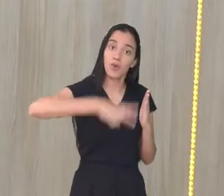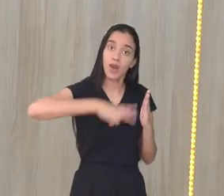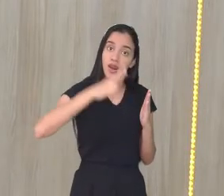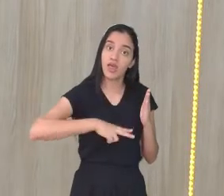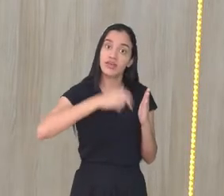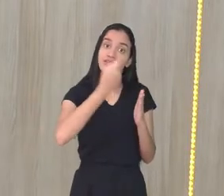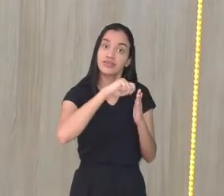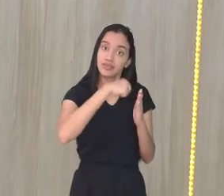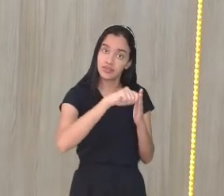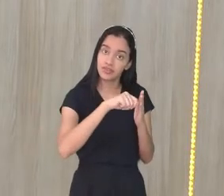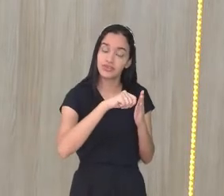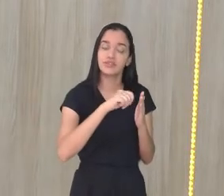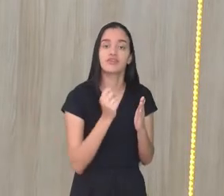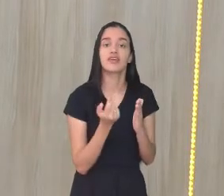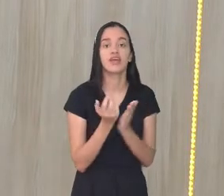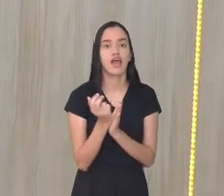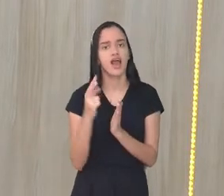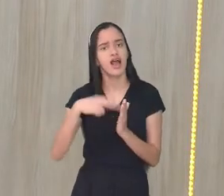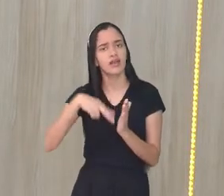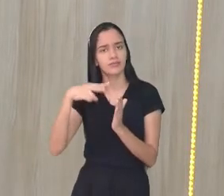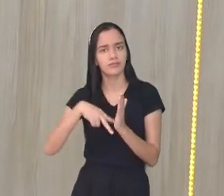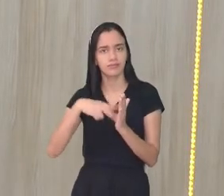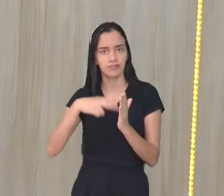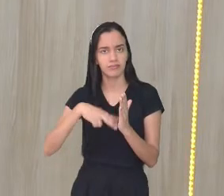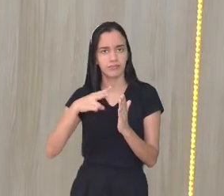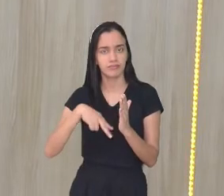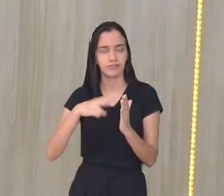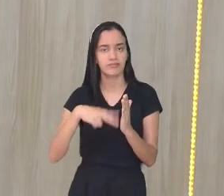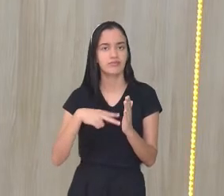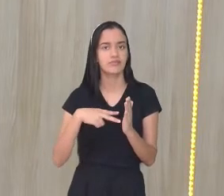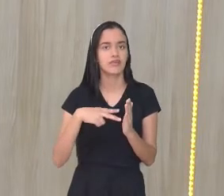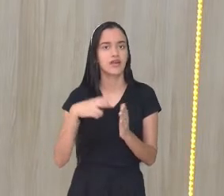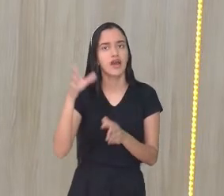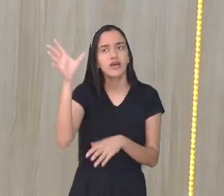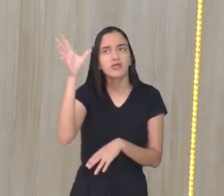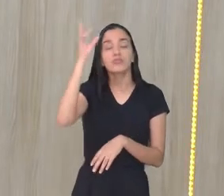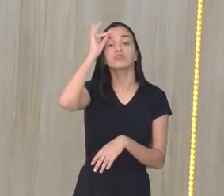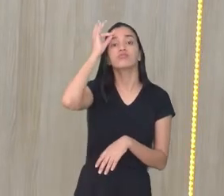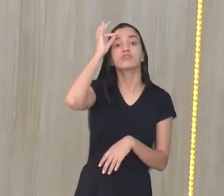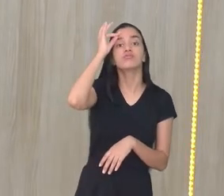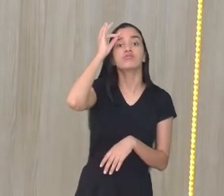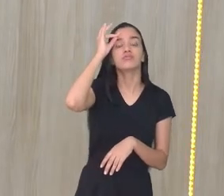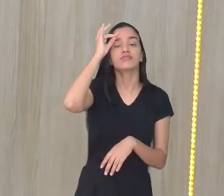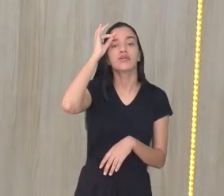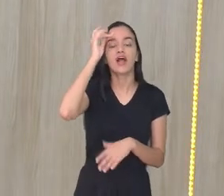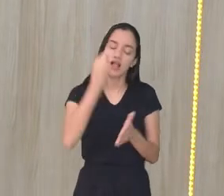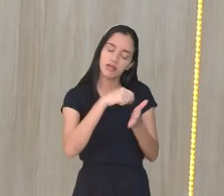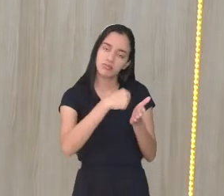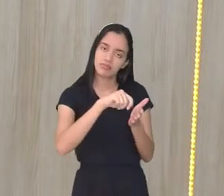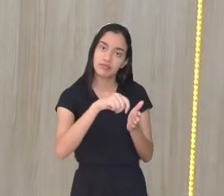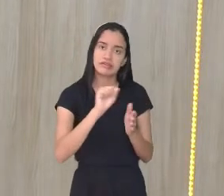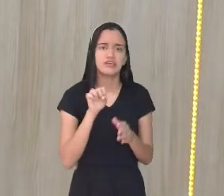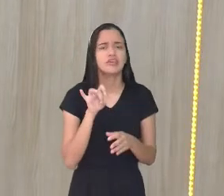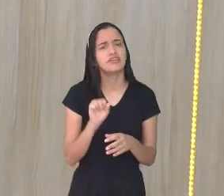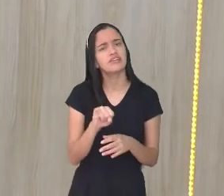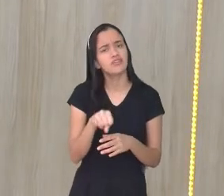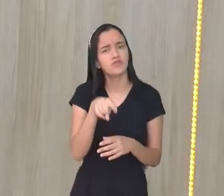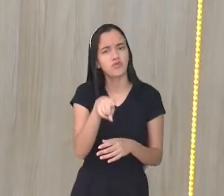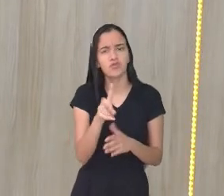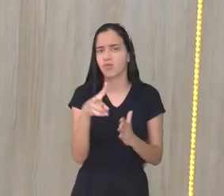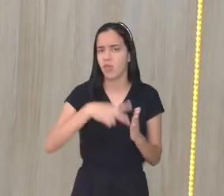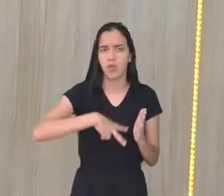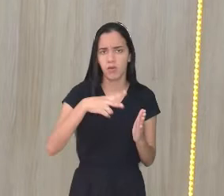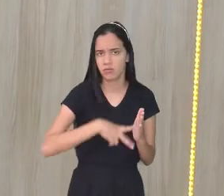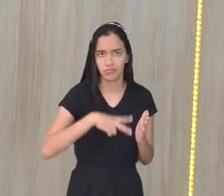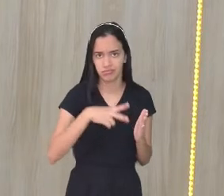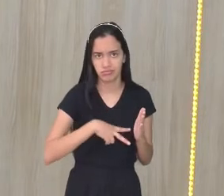escrever, não é? A leitura, ela aciona automaticamente a escrita. Se você não lê, não tem